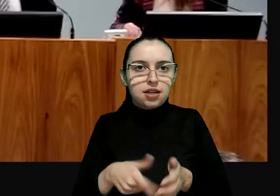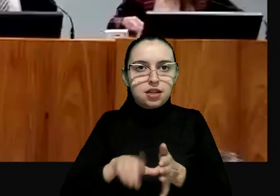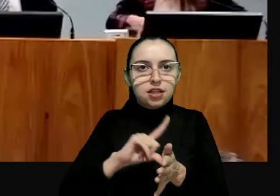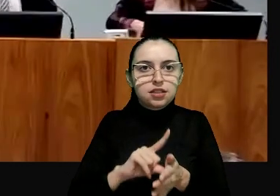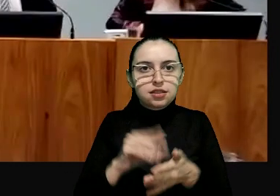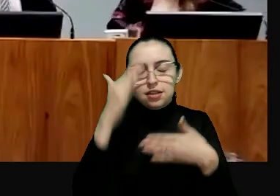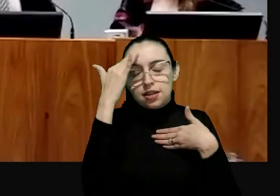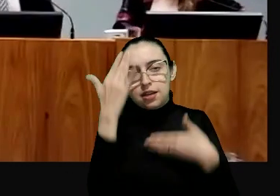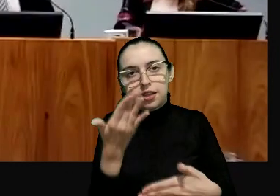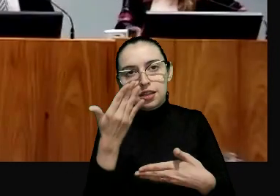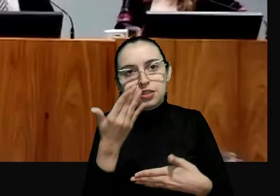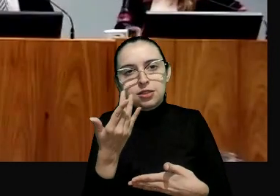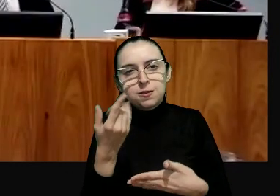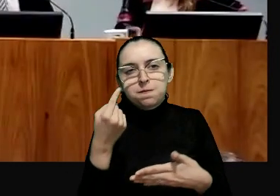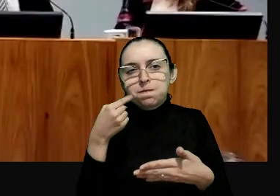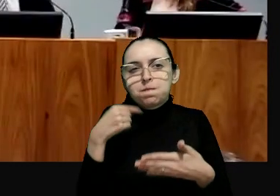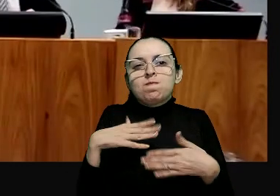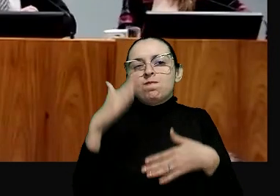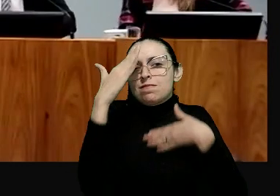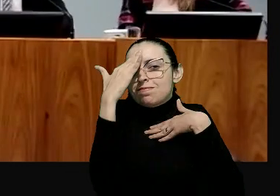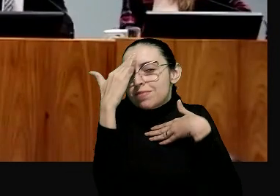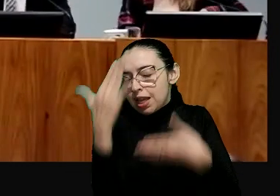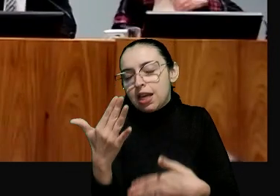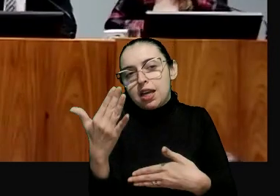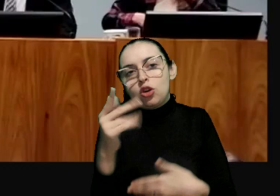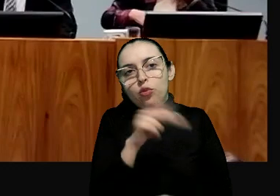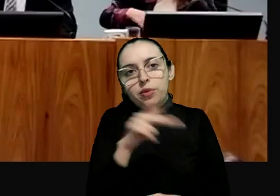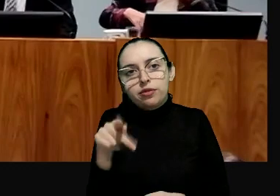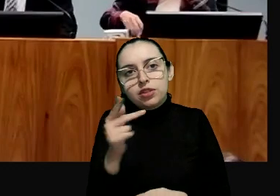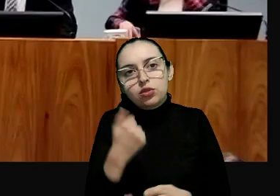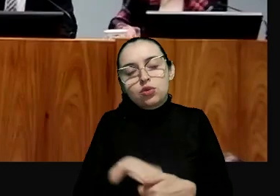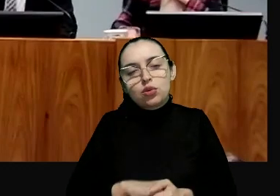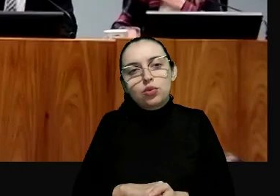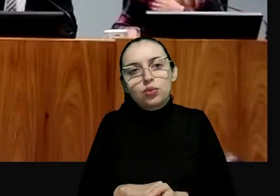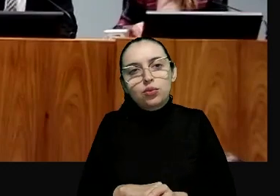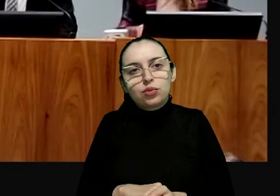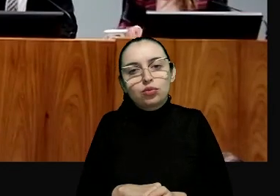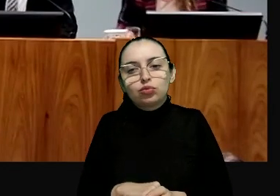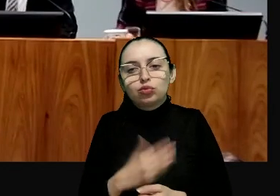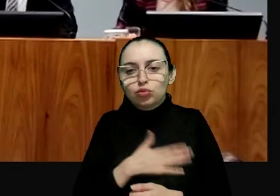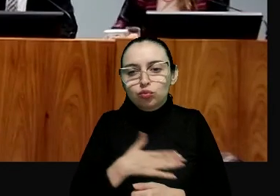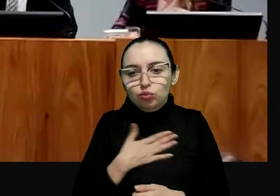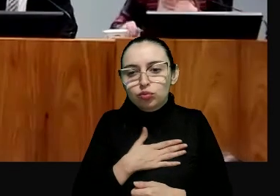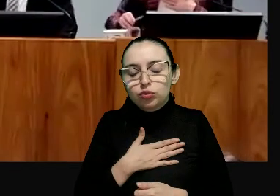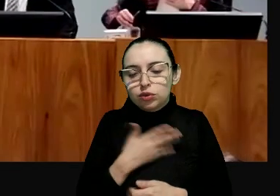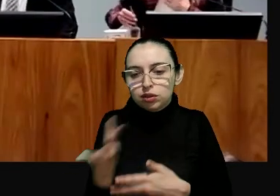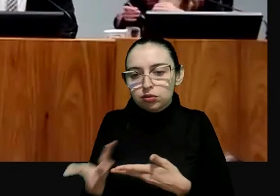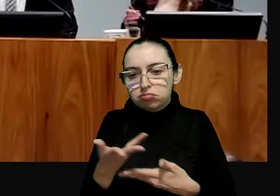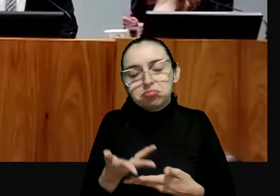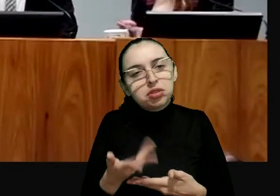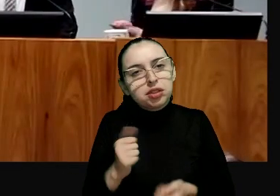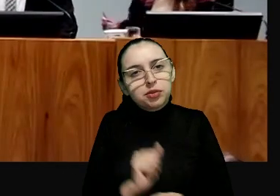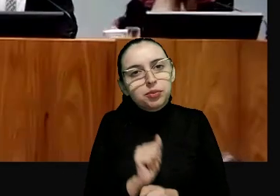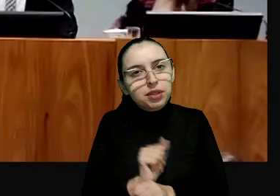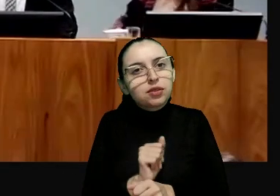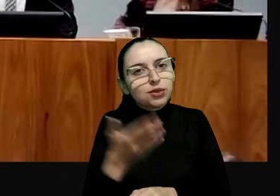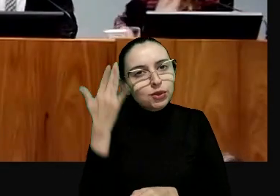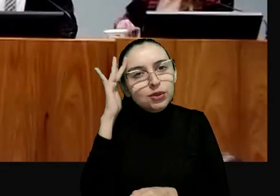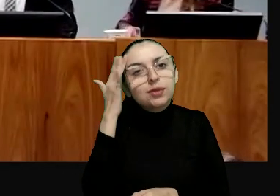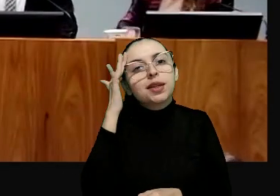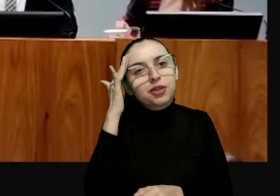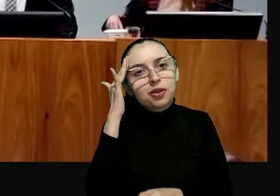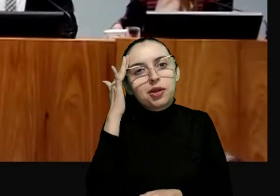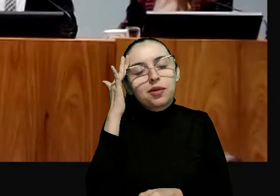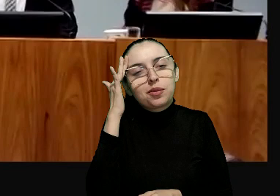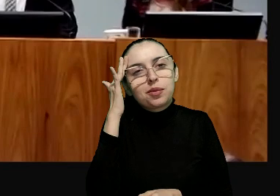Antes, eu gostaria de agradecer profundamente, uma vez mais, a presença do professor, a gentileza. Eu espero que o senhor esteja